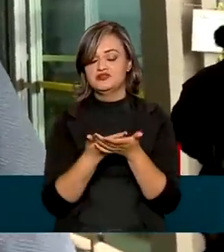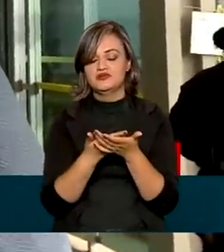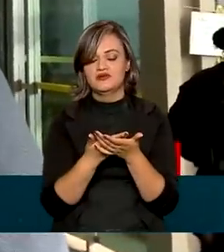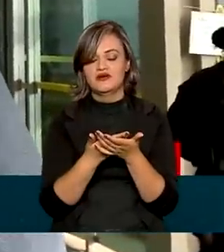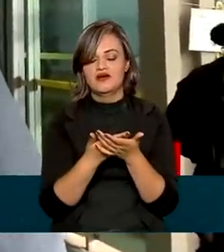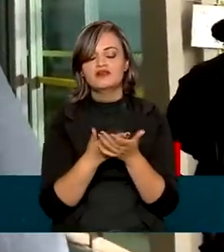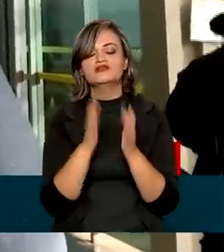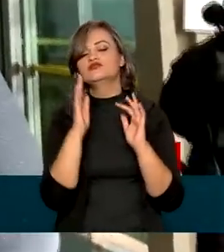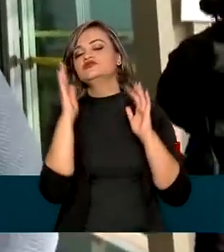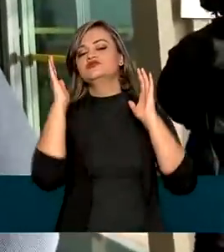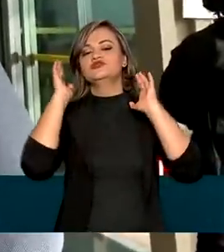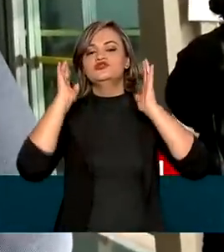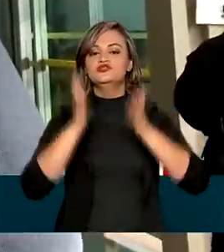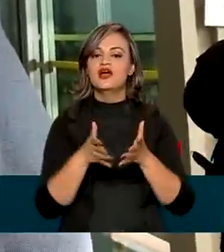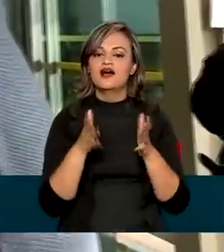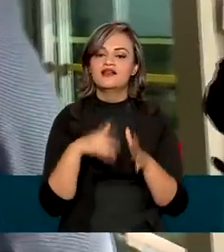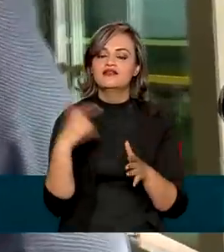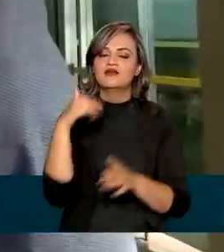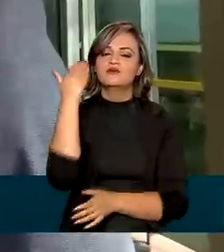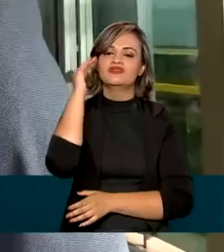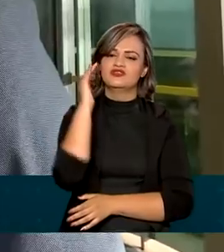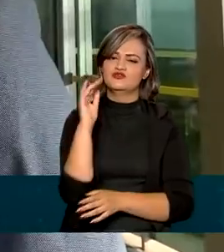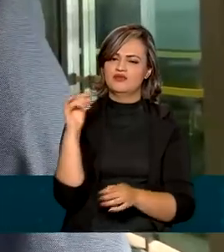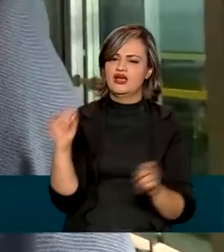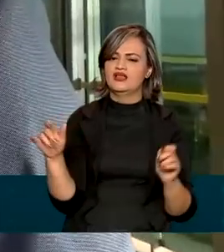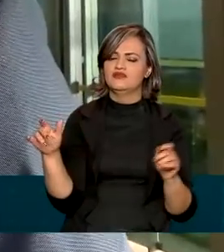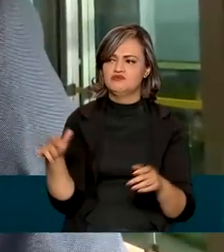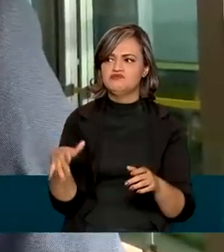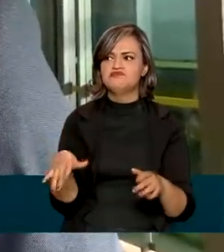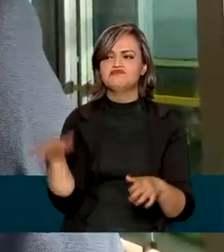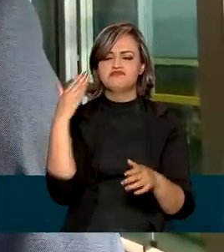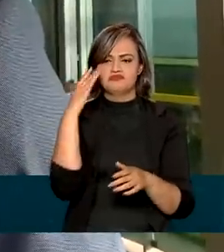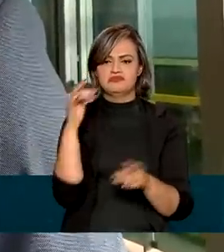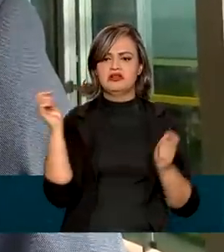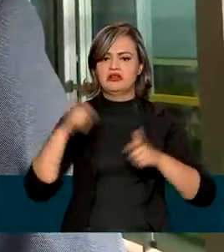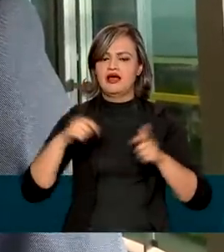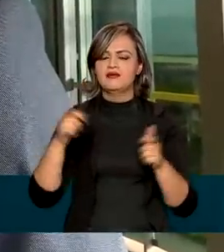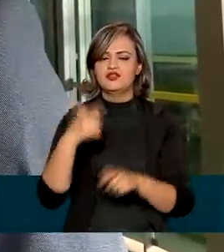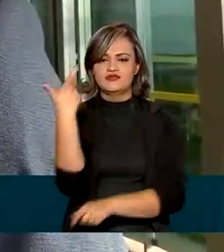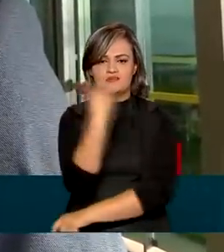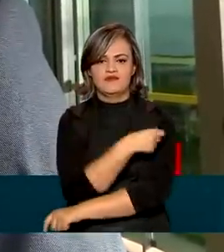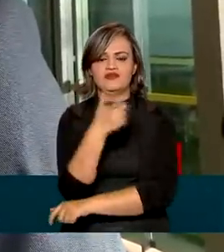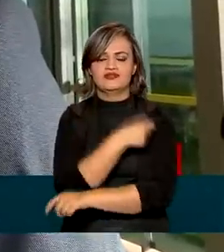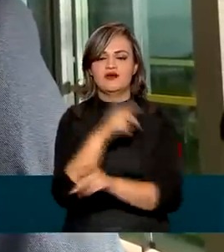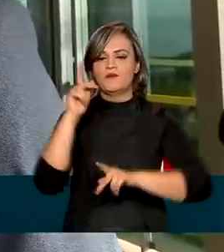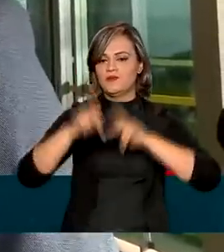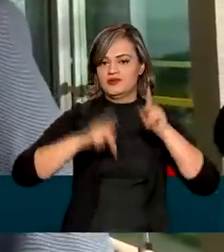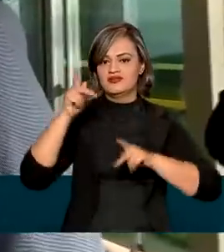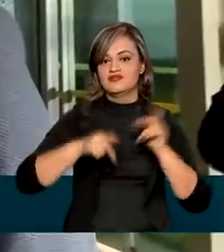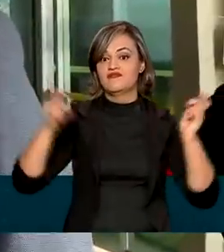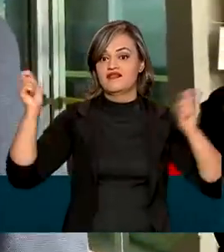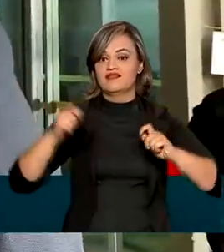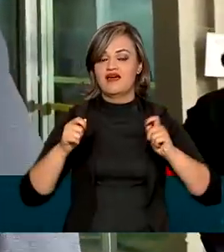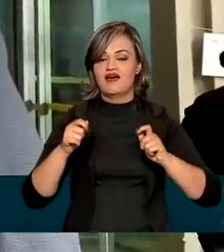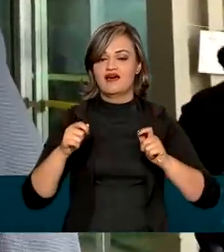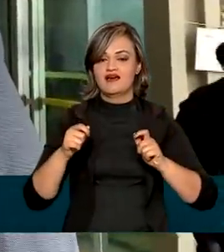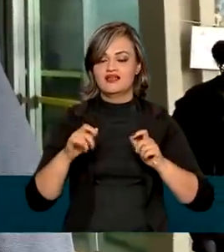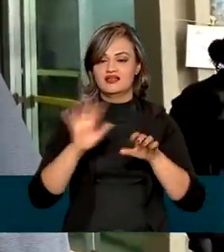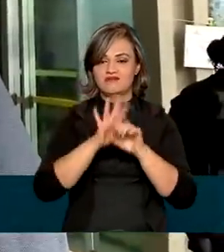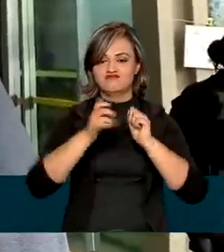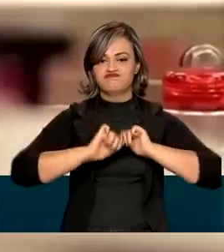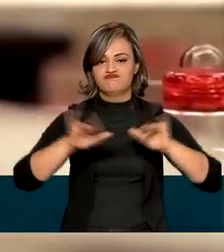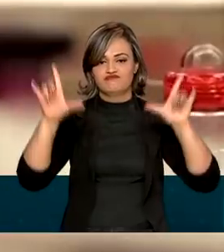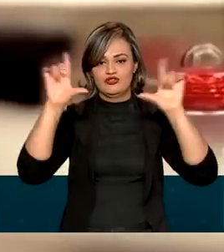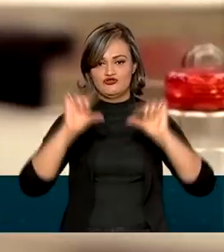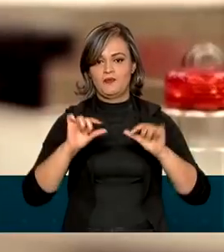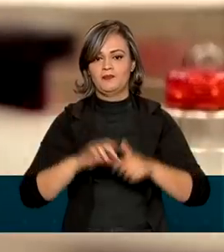já há um entendimento geral que nós vamos vacinar a nossa população e por fim é o caráter pandêmico